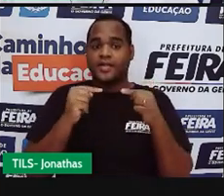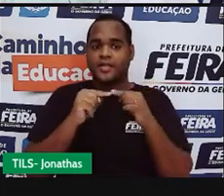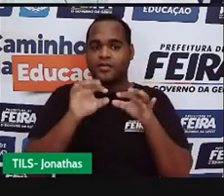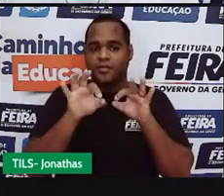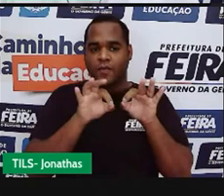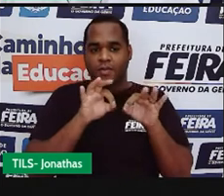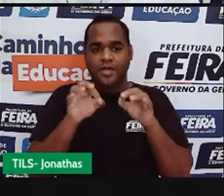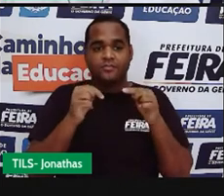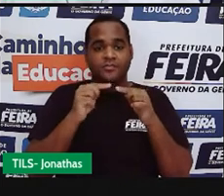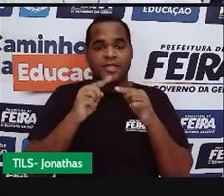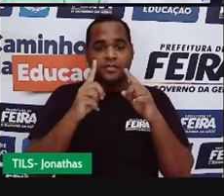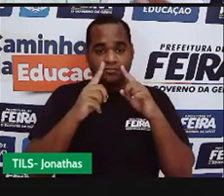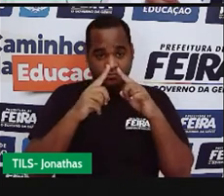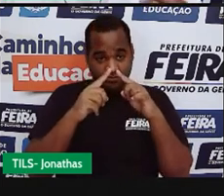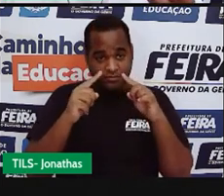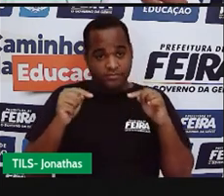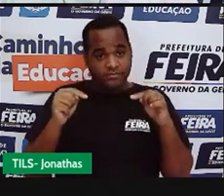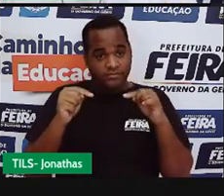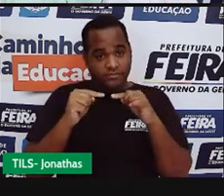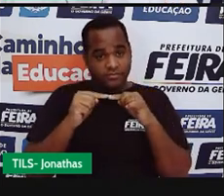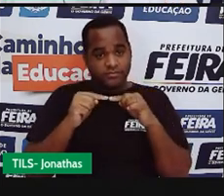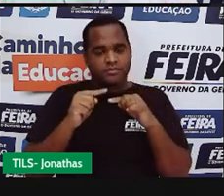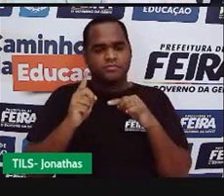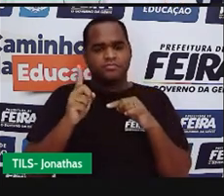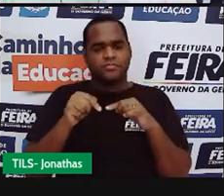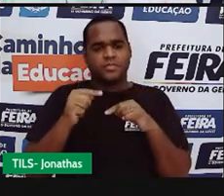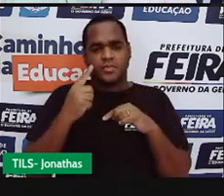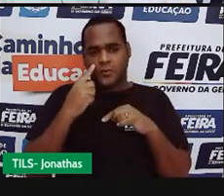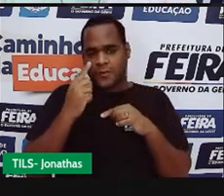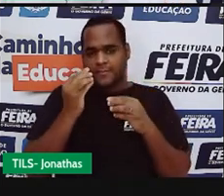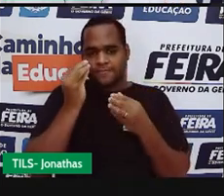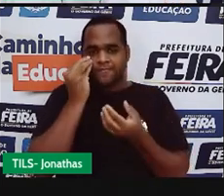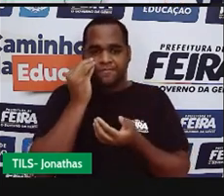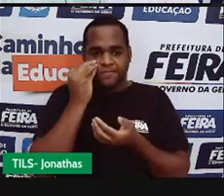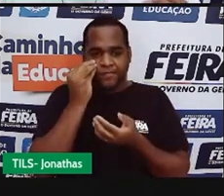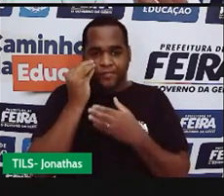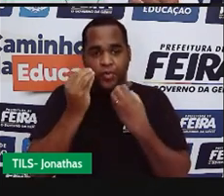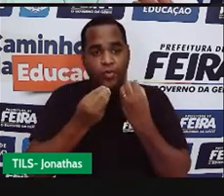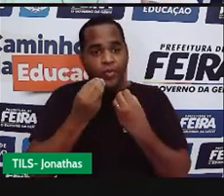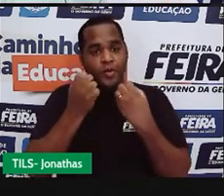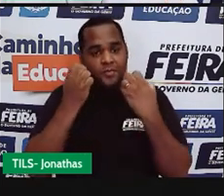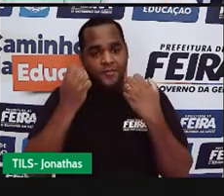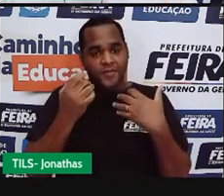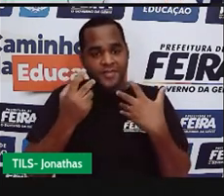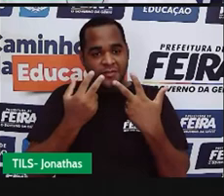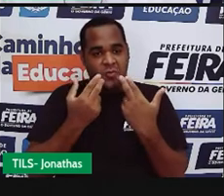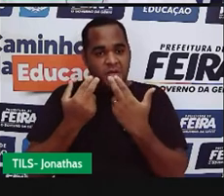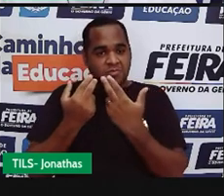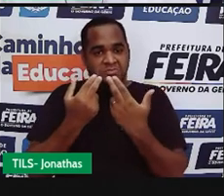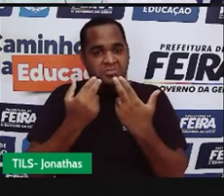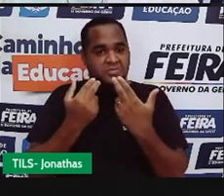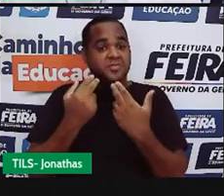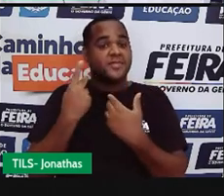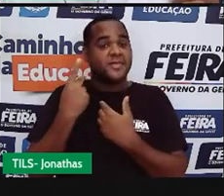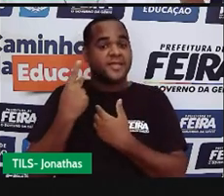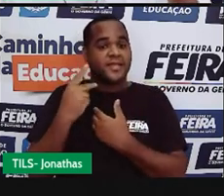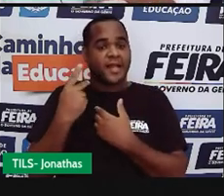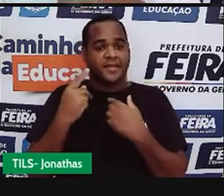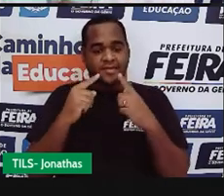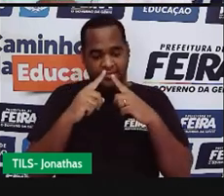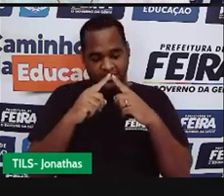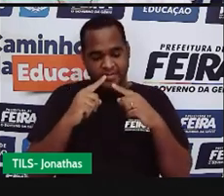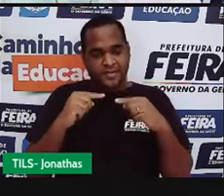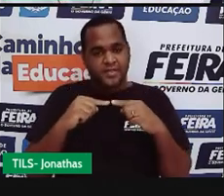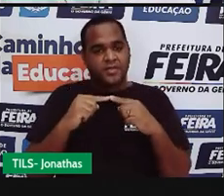um triângulo. Eu vou tentar fazer a mesma coisa com as medidas que